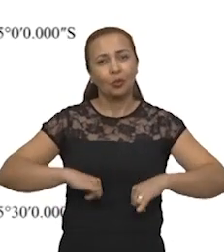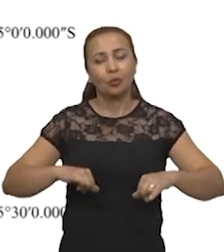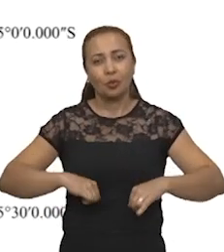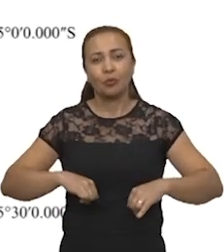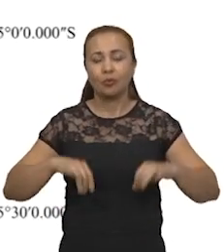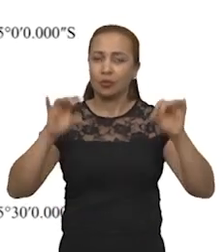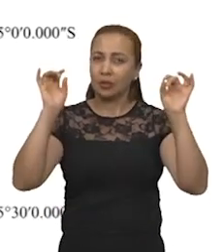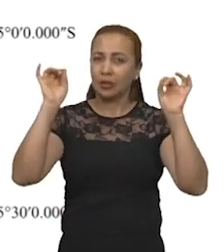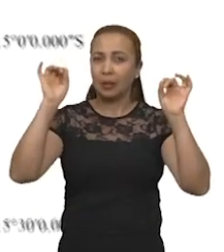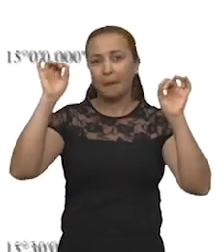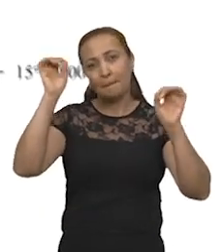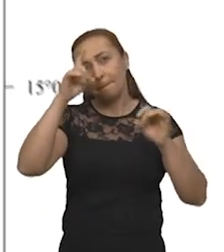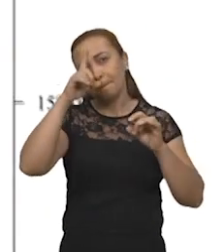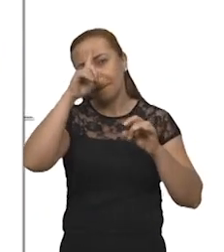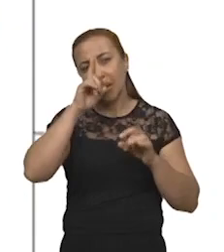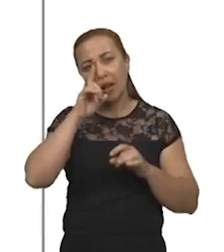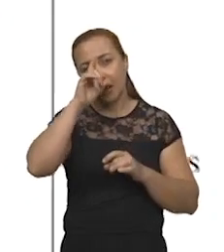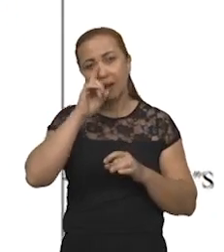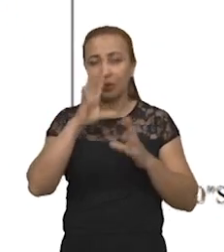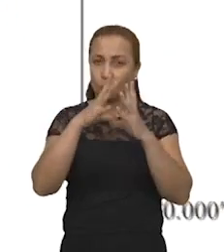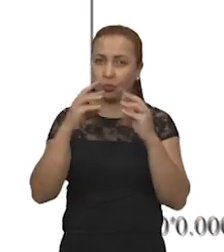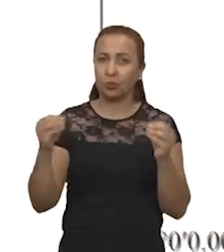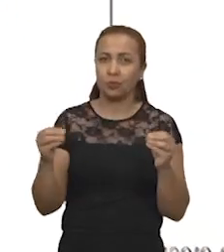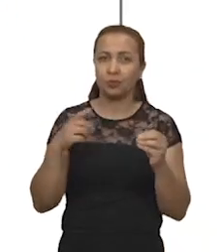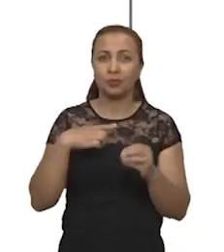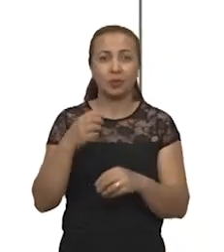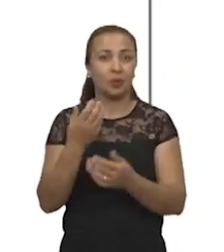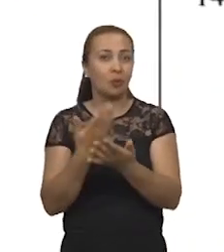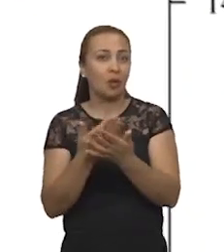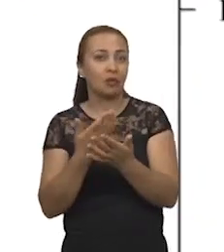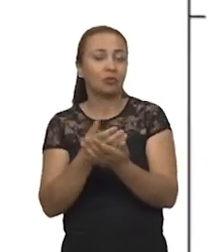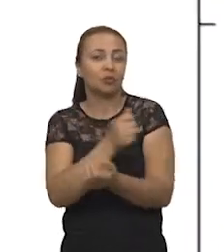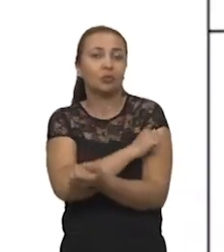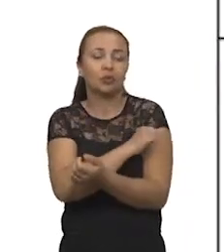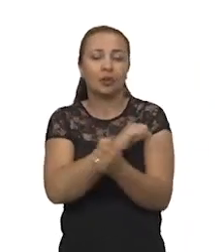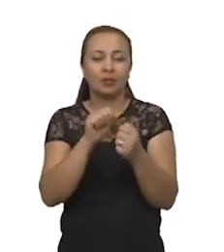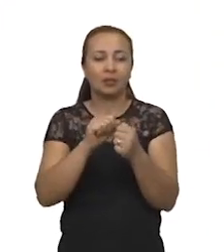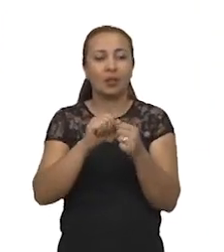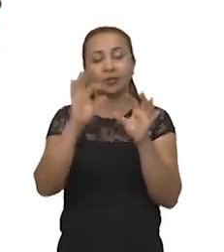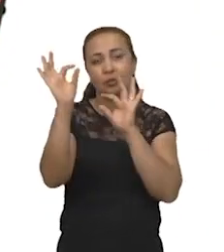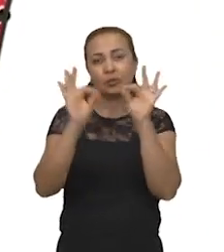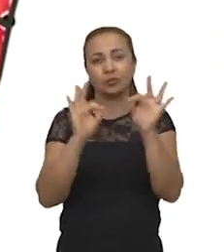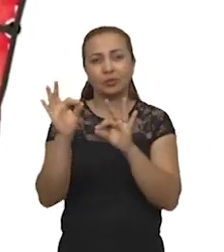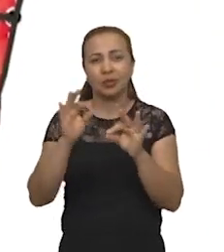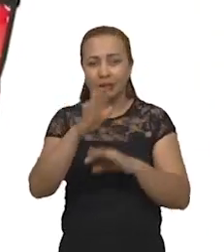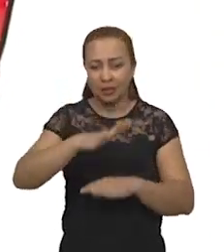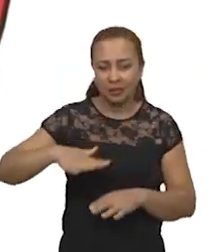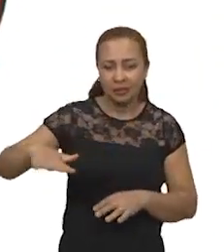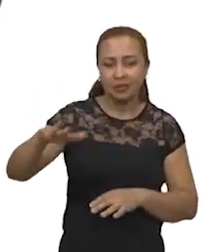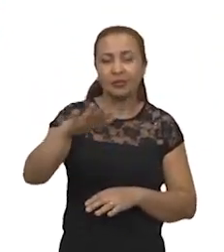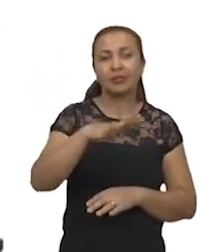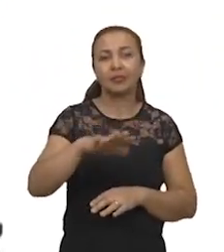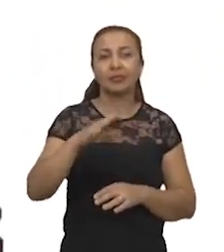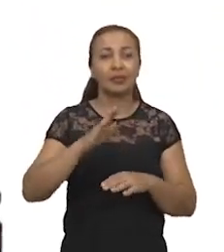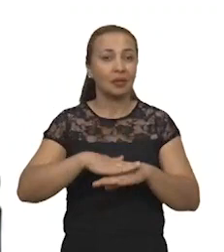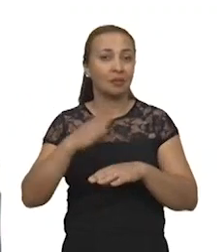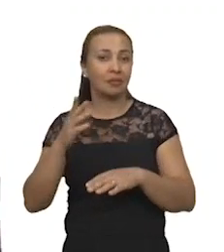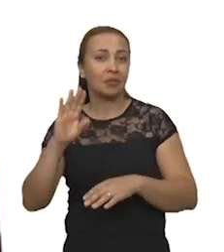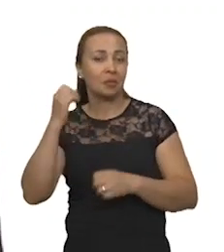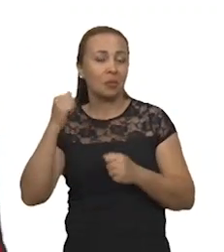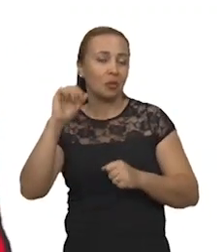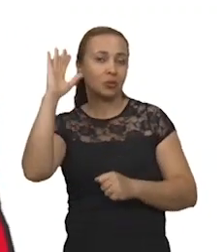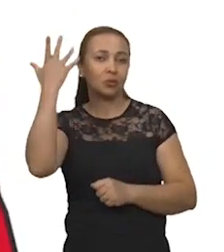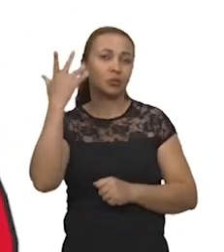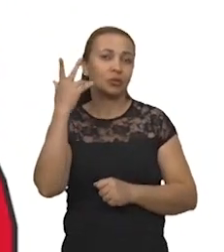uma estudante de pós-doutorado que trabalha no projeto e ela, então, faz a modelagem das áreas com maior probabilidade de